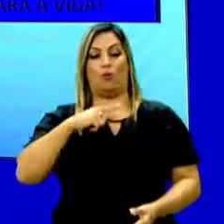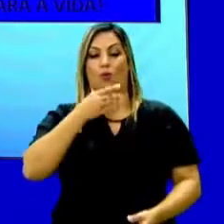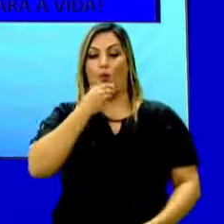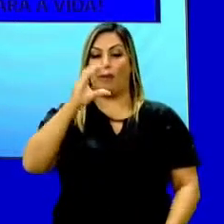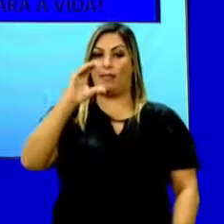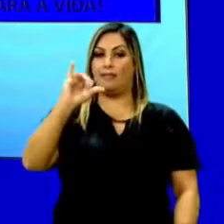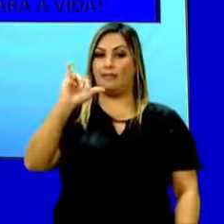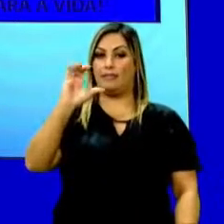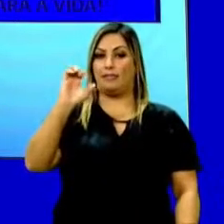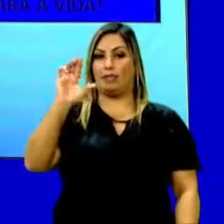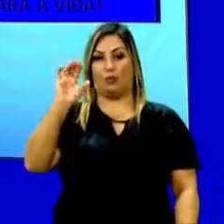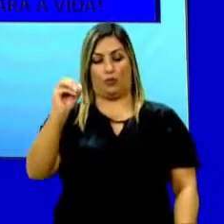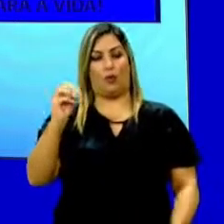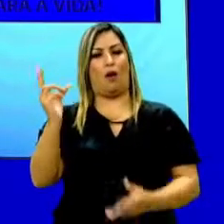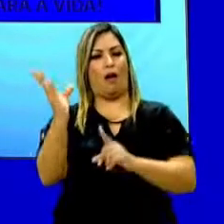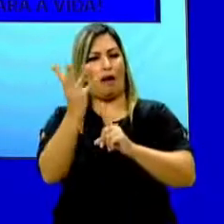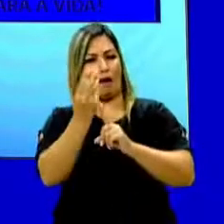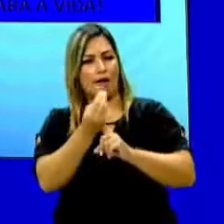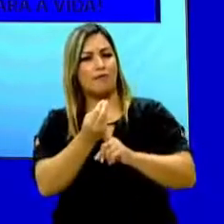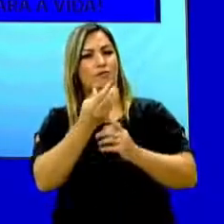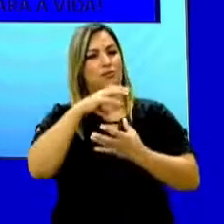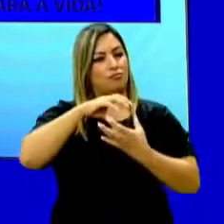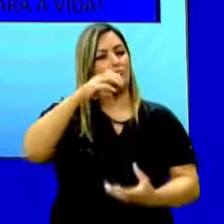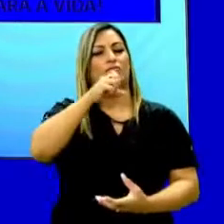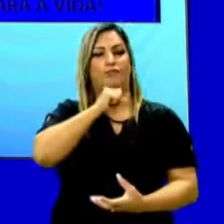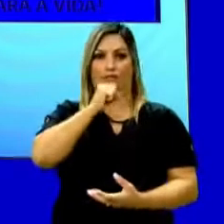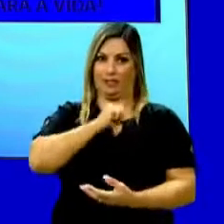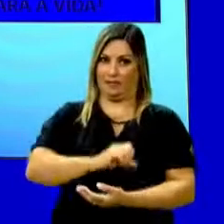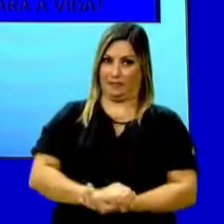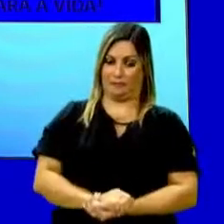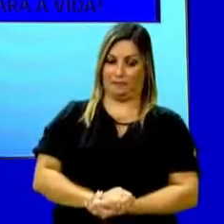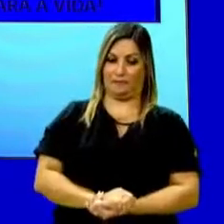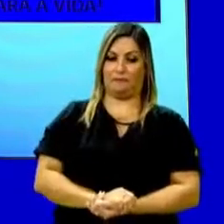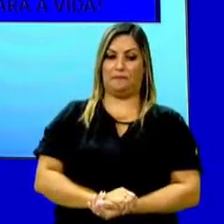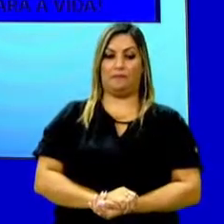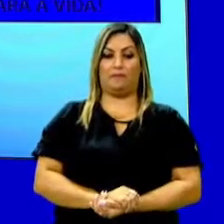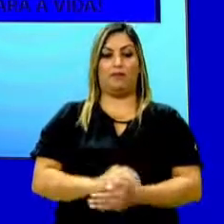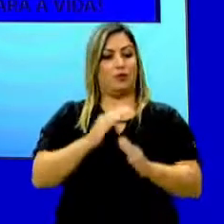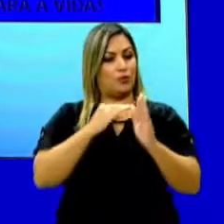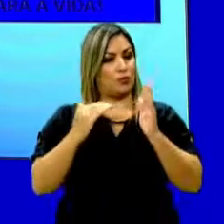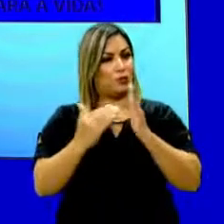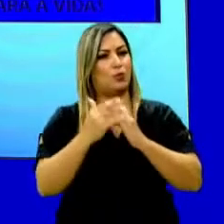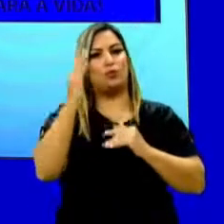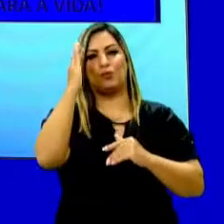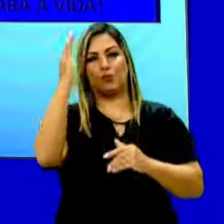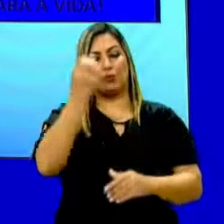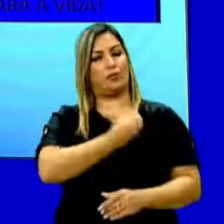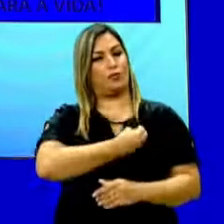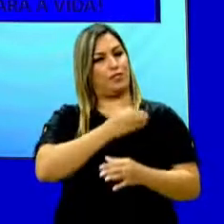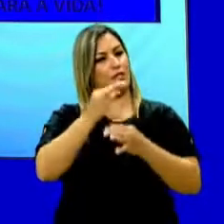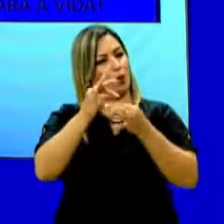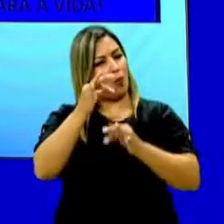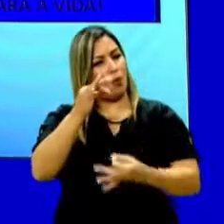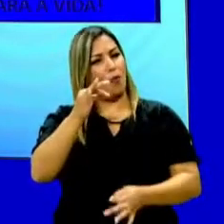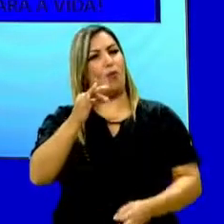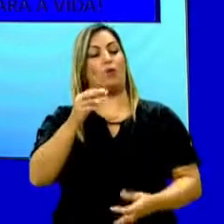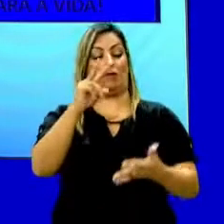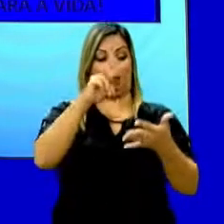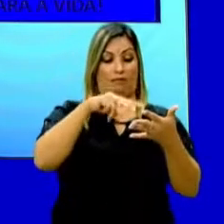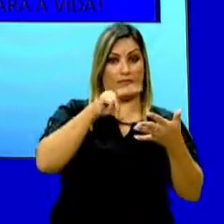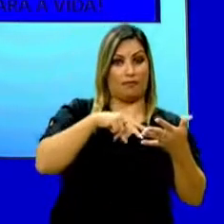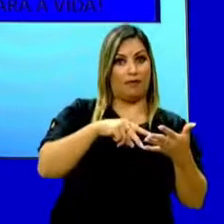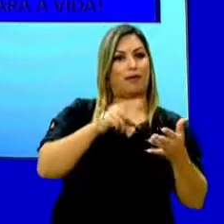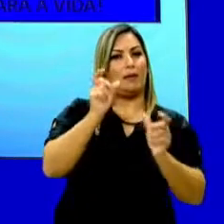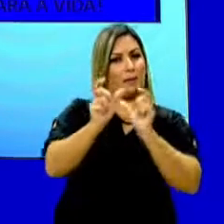Cícero, A Arte do Envelhecimento. Todos sonhamos em ter uma vida longa. Ler